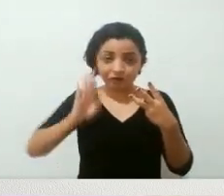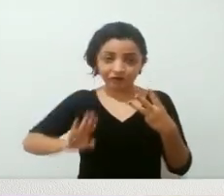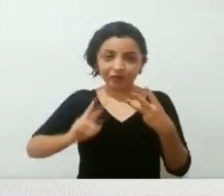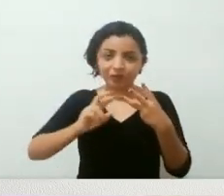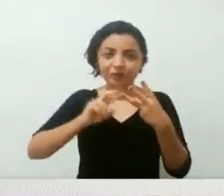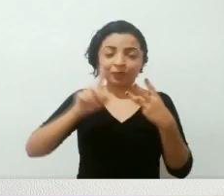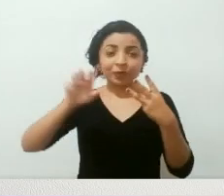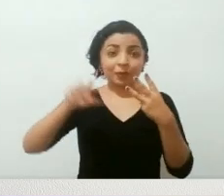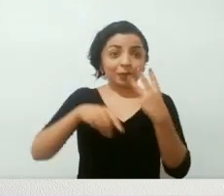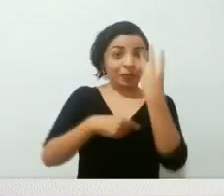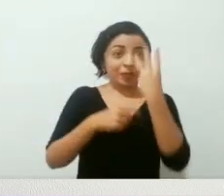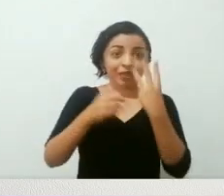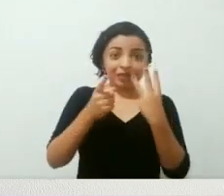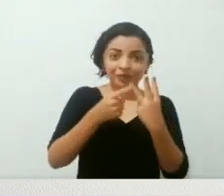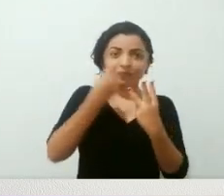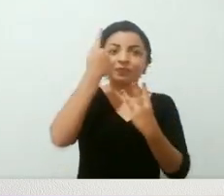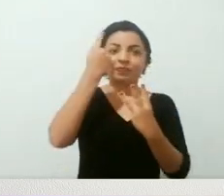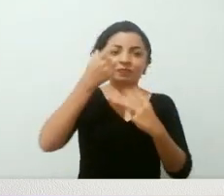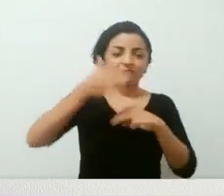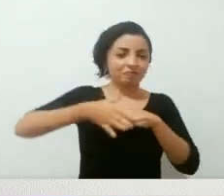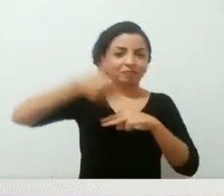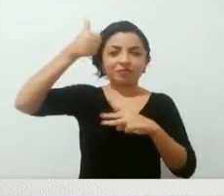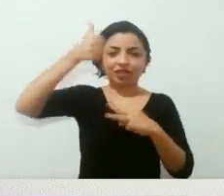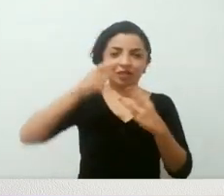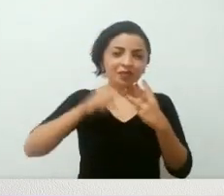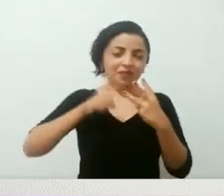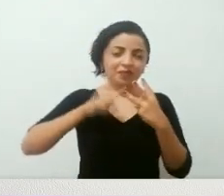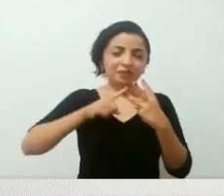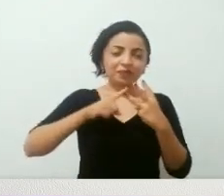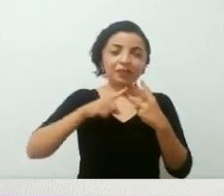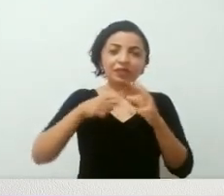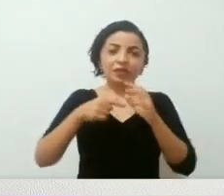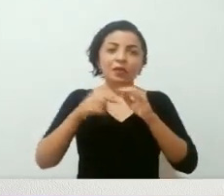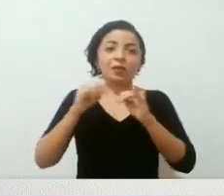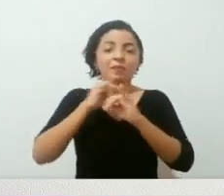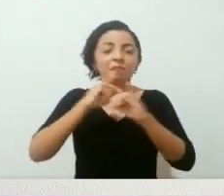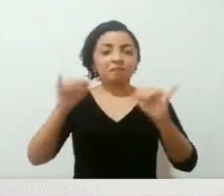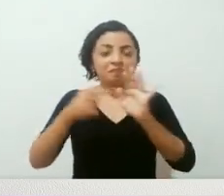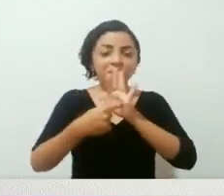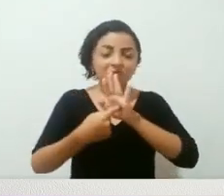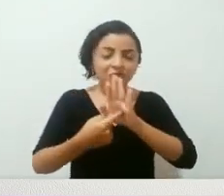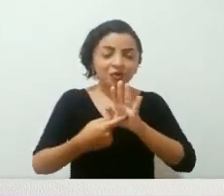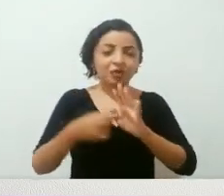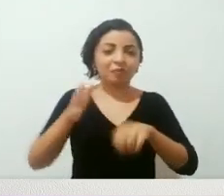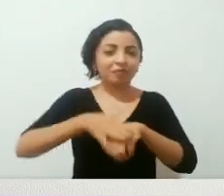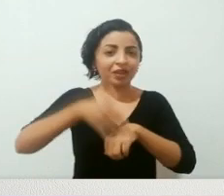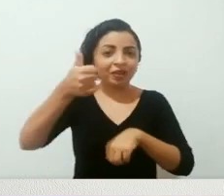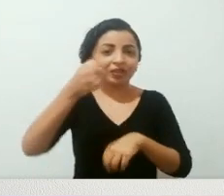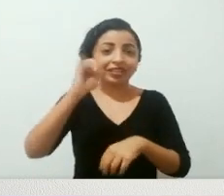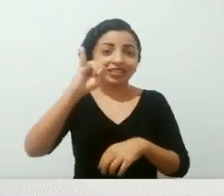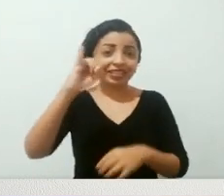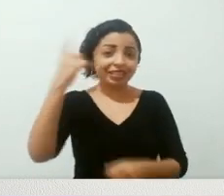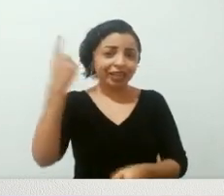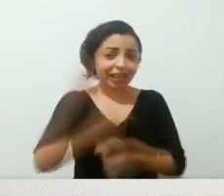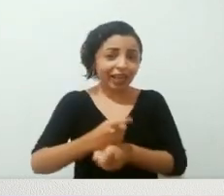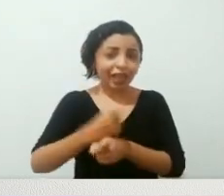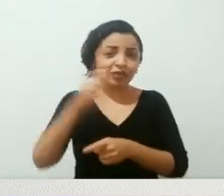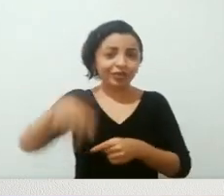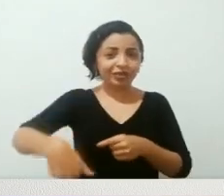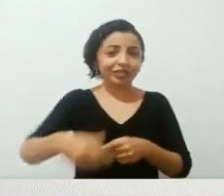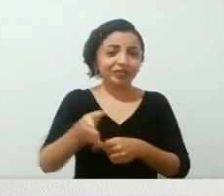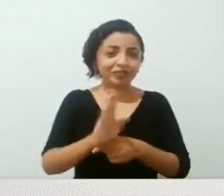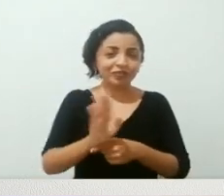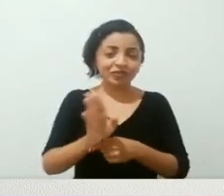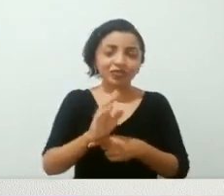já digo que é o melhor dos três até agora. E eu vou explicar porquê, sem spoilers, se você não leu, caiu aqui nesse vídeo